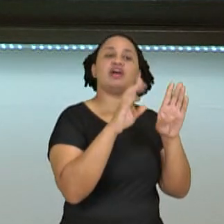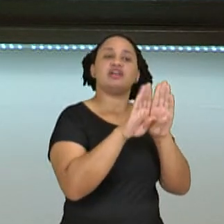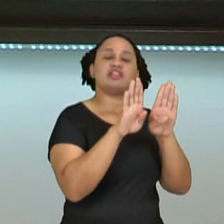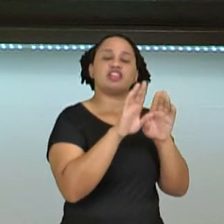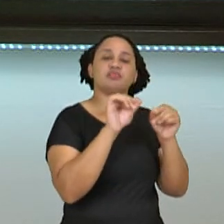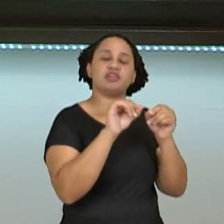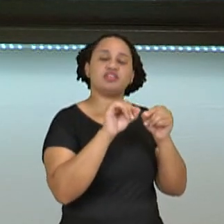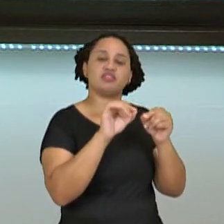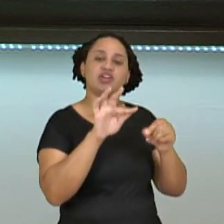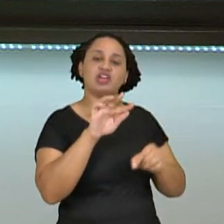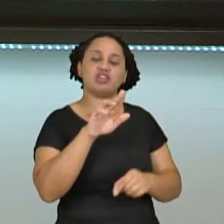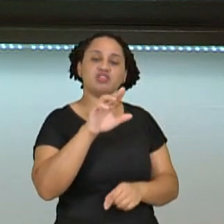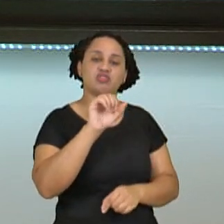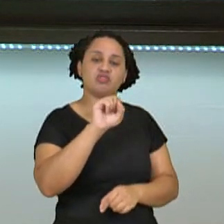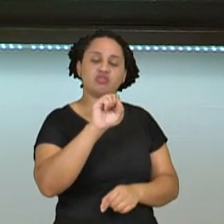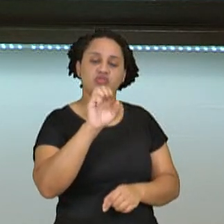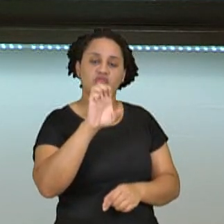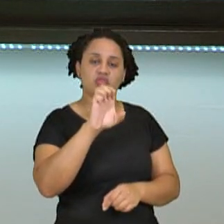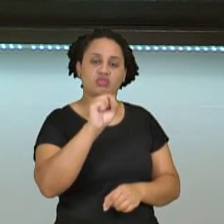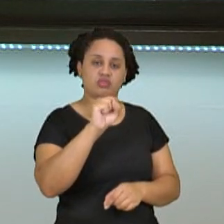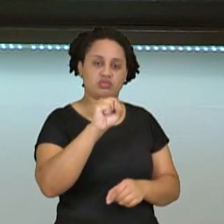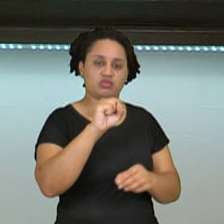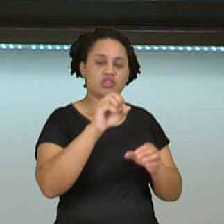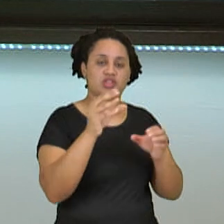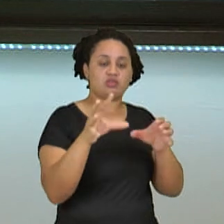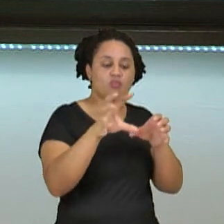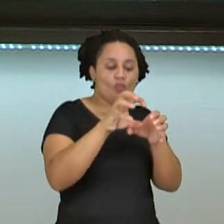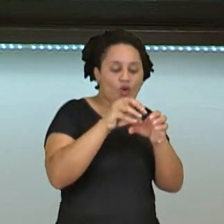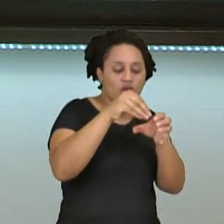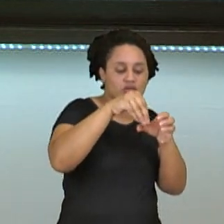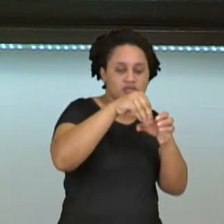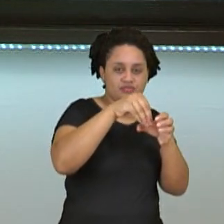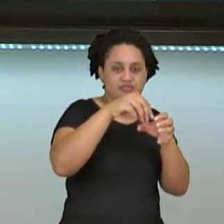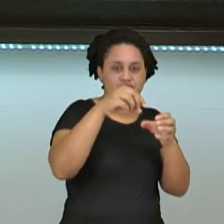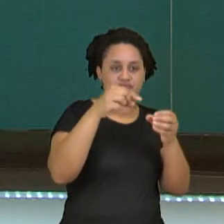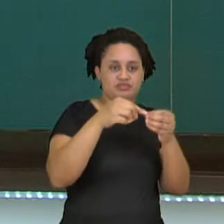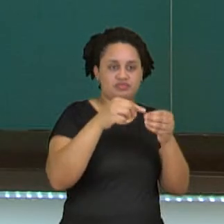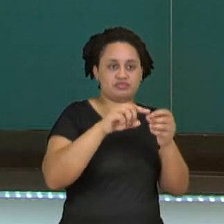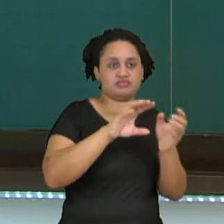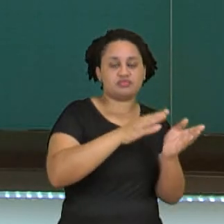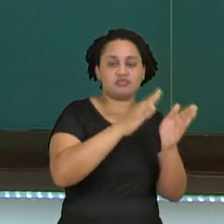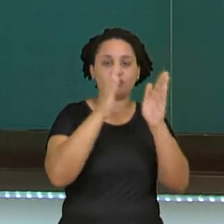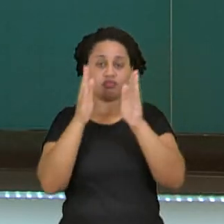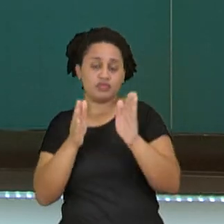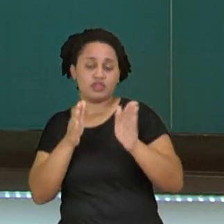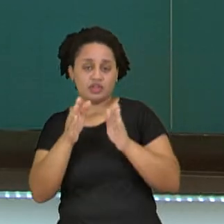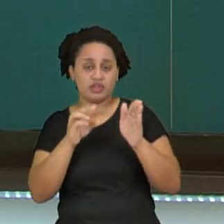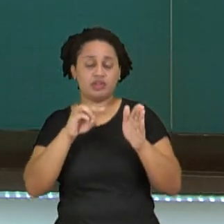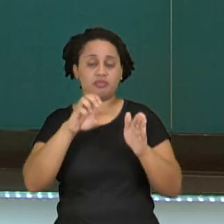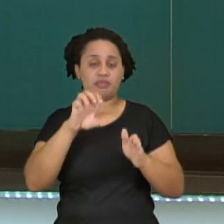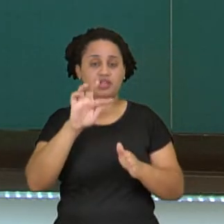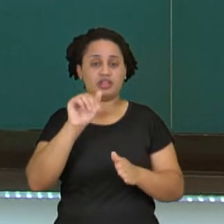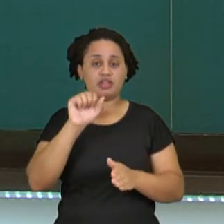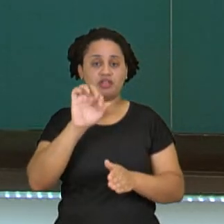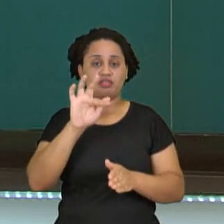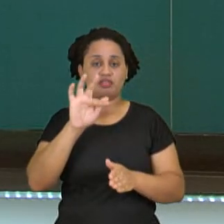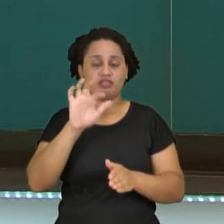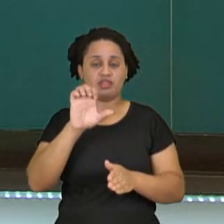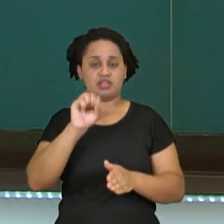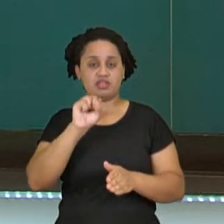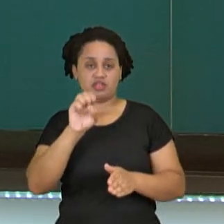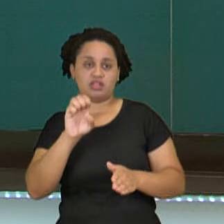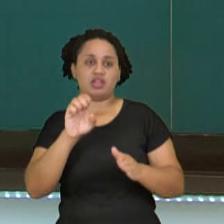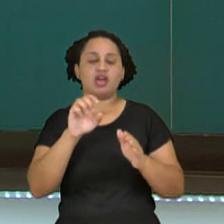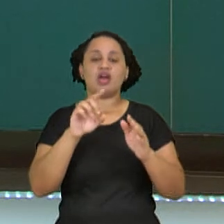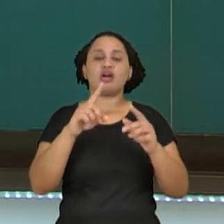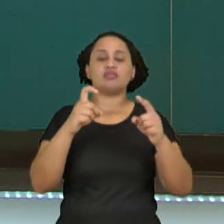fusos, que vão puxar esses cromossomos para o centro da célula. Quando a gente vai para a segunda etapa, que é a metáfase, os cromossomos, então, eles ficam